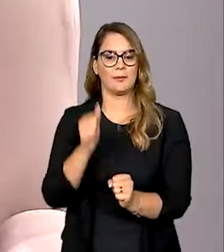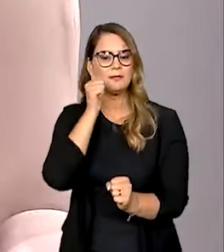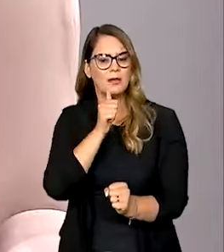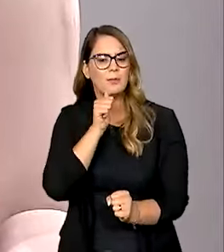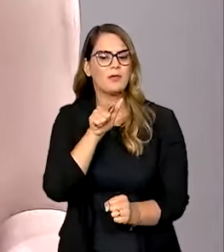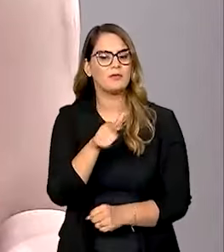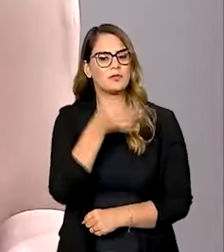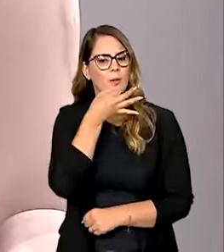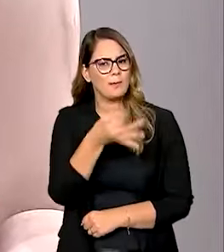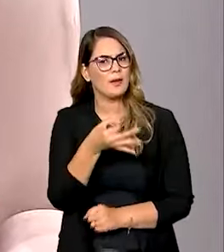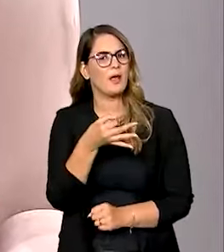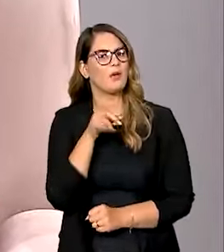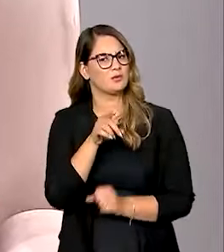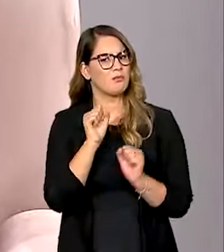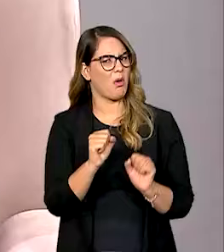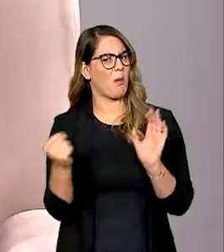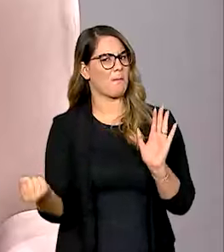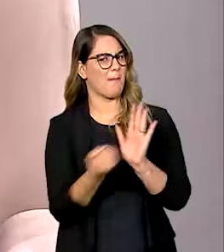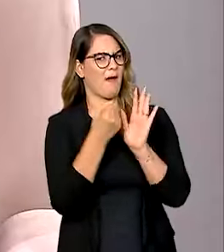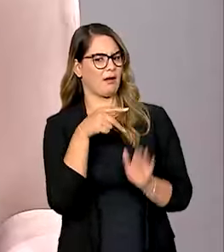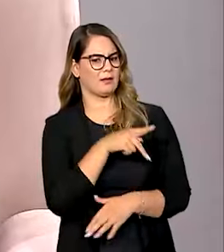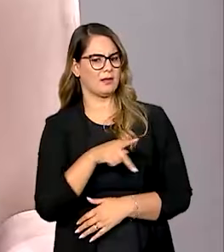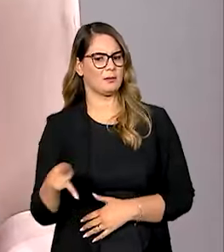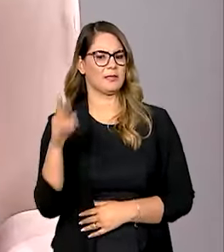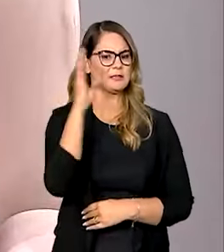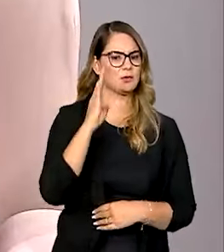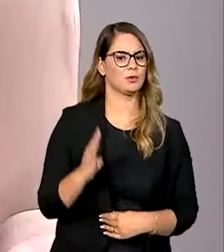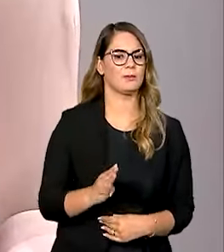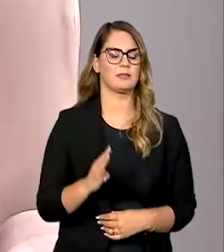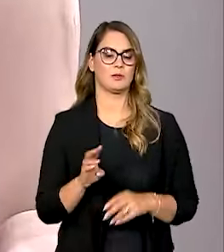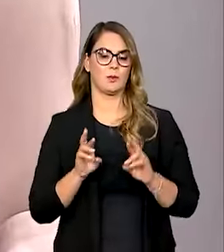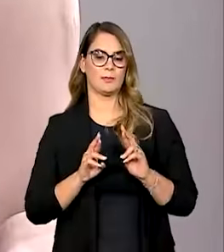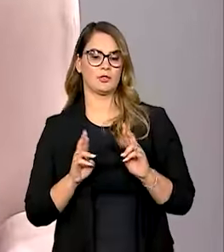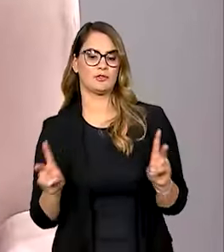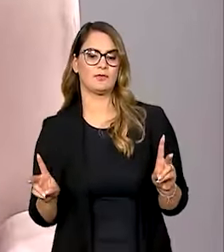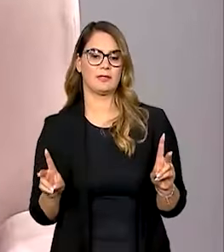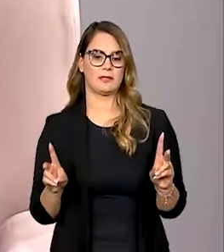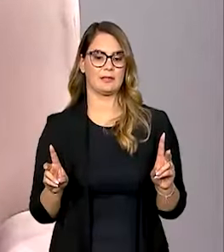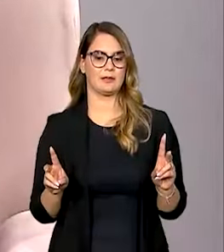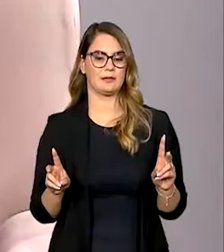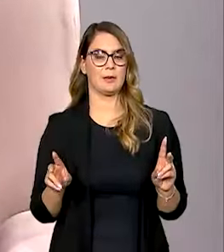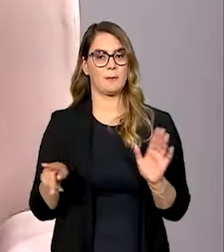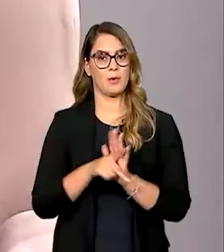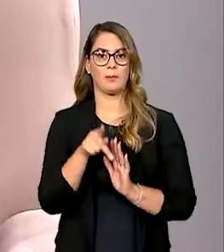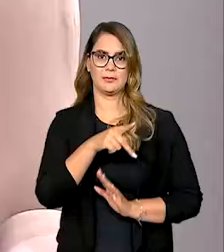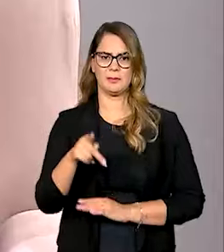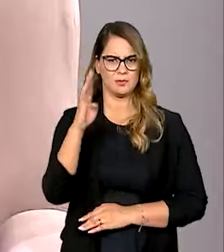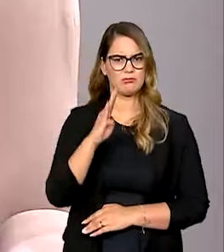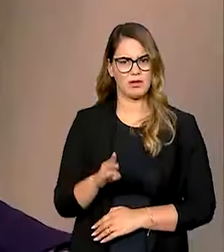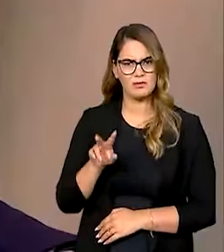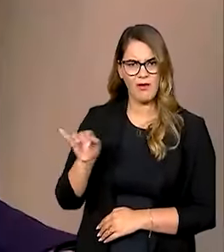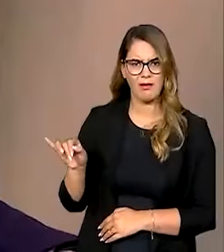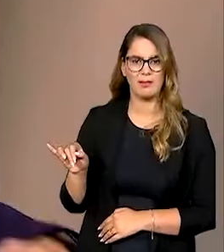O acredita que isso pode ficar como uma marca da presidência do Brasil, uma diferença da presidência brasileira?